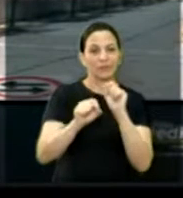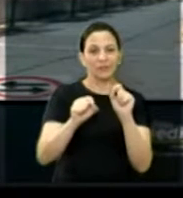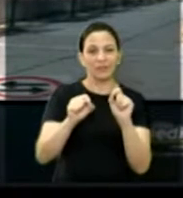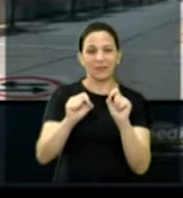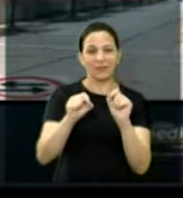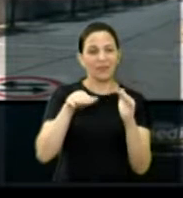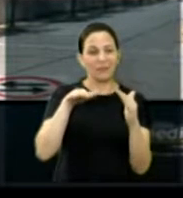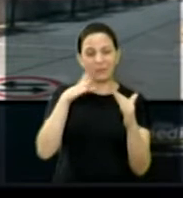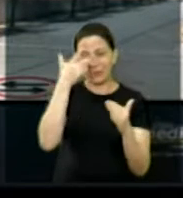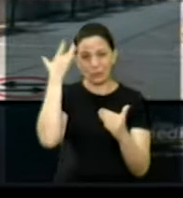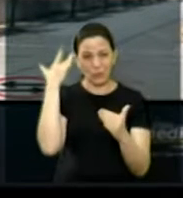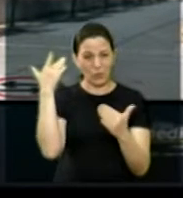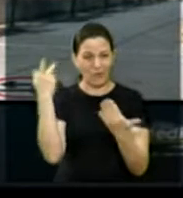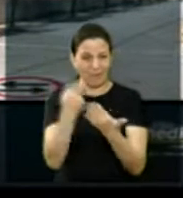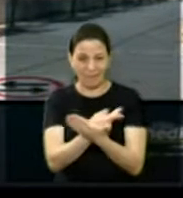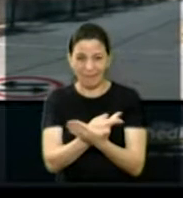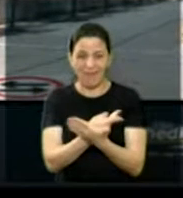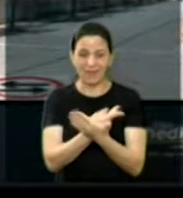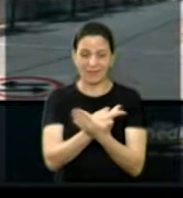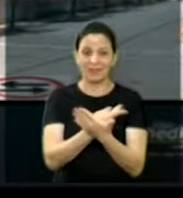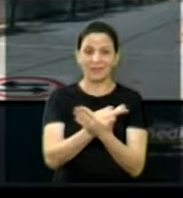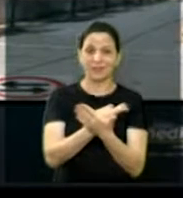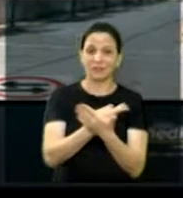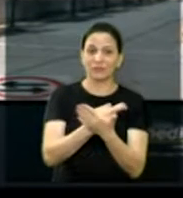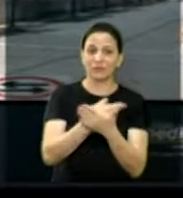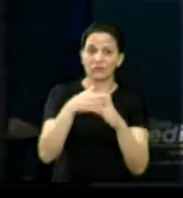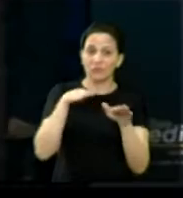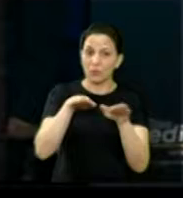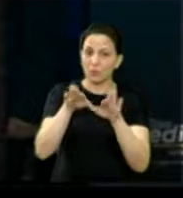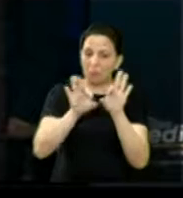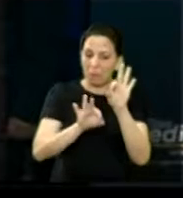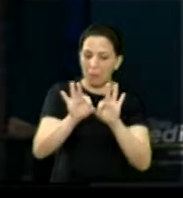contramão. Pode passar outro?